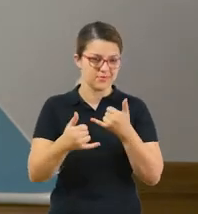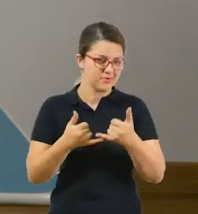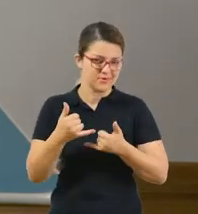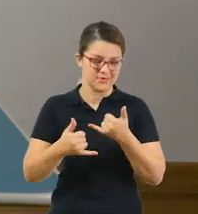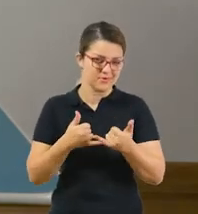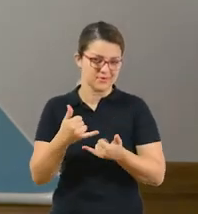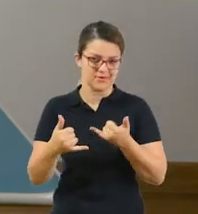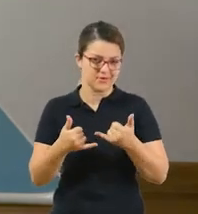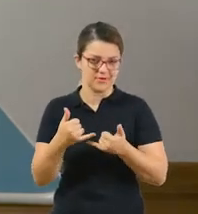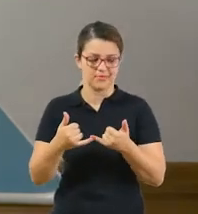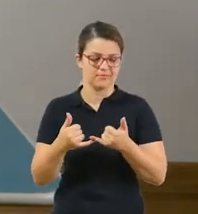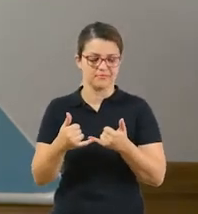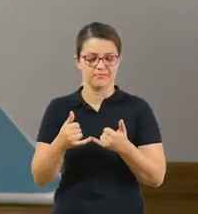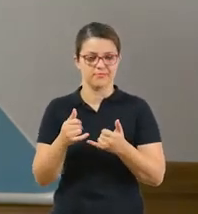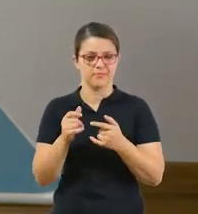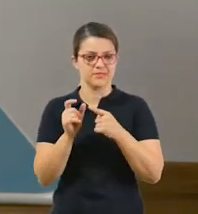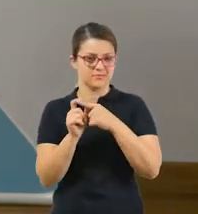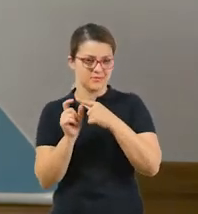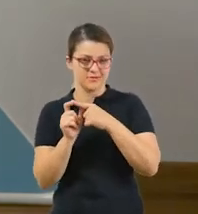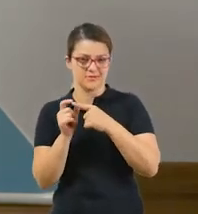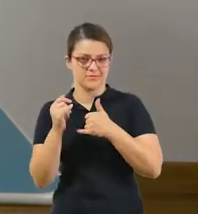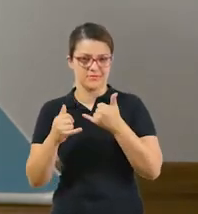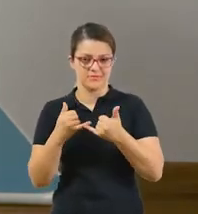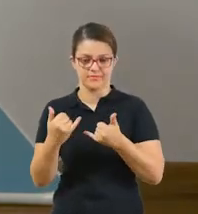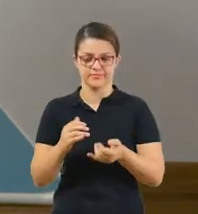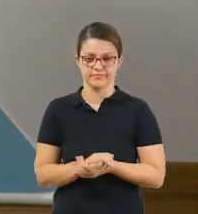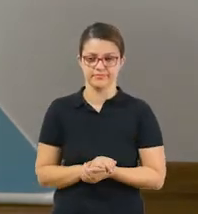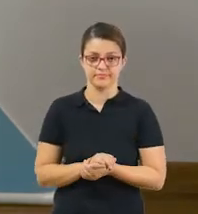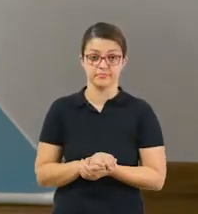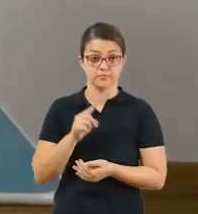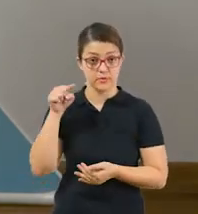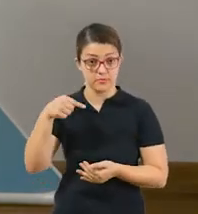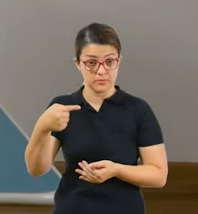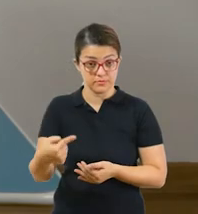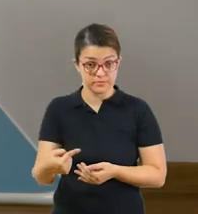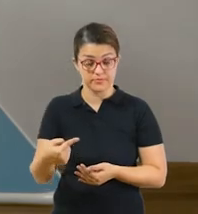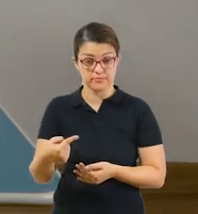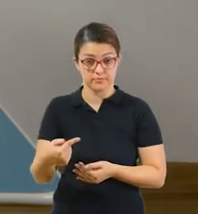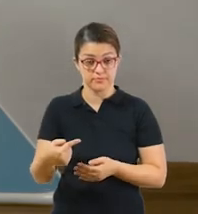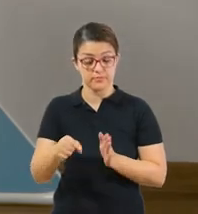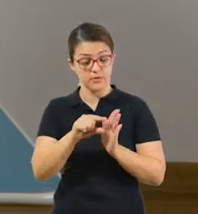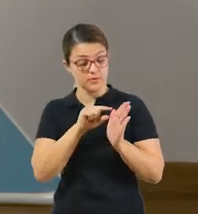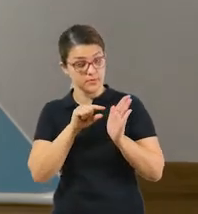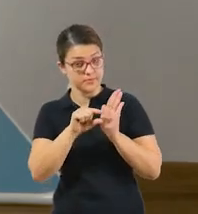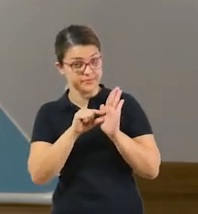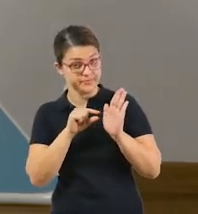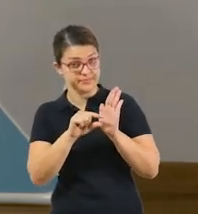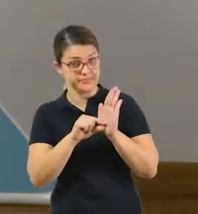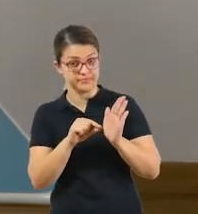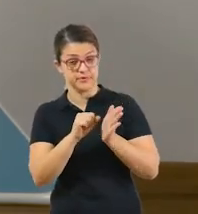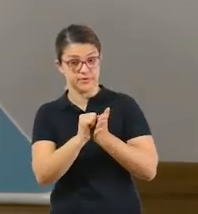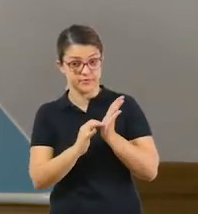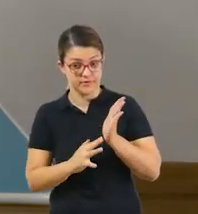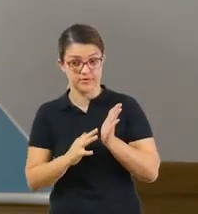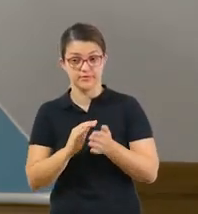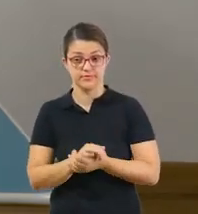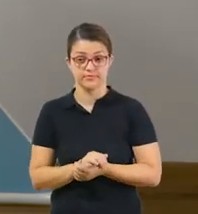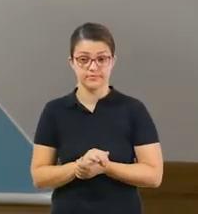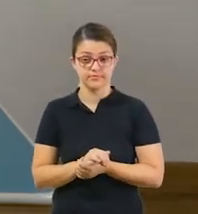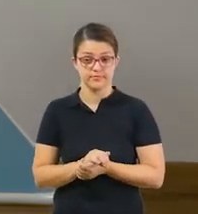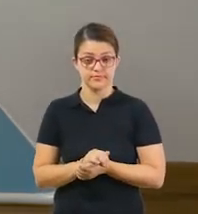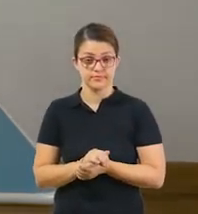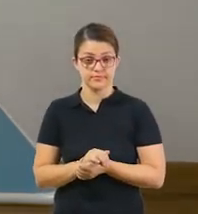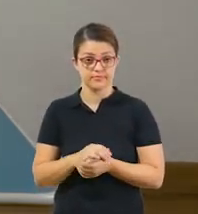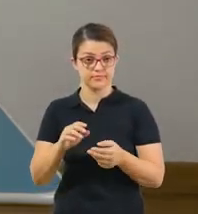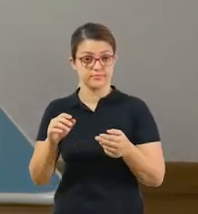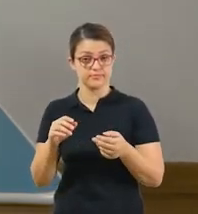consegue criar outras rimas, você vai brincar com o verso e com as palavras, tá bom? Então, depois que você fez essa atividade,